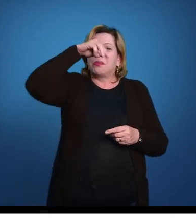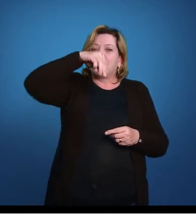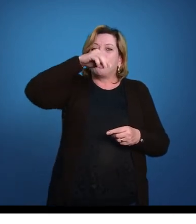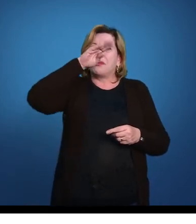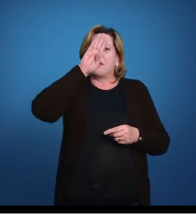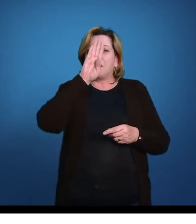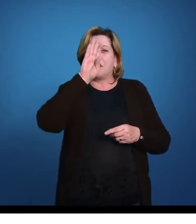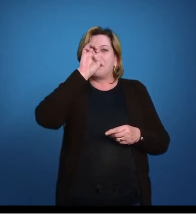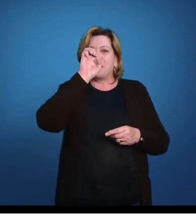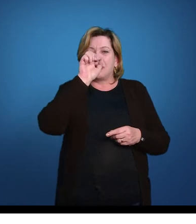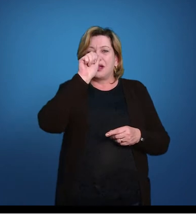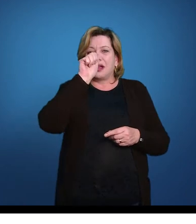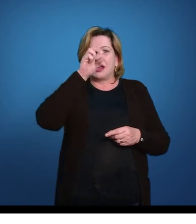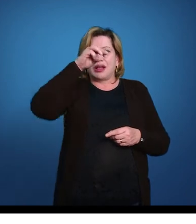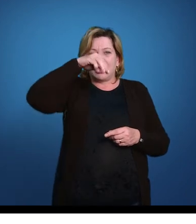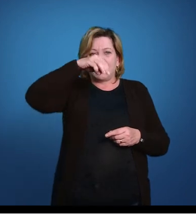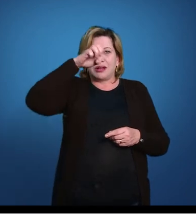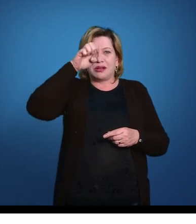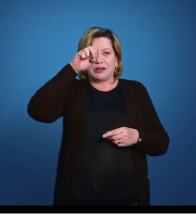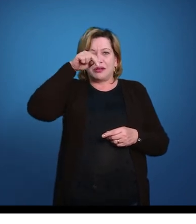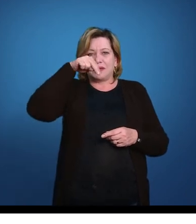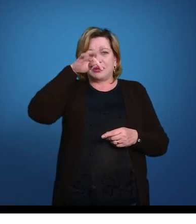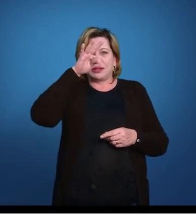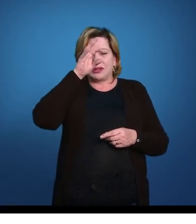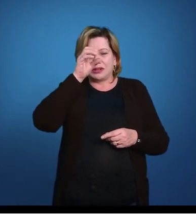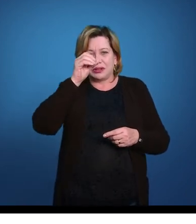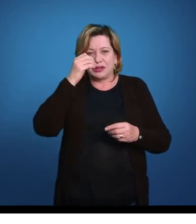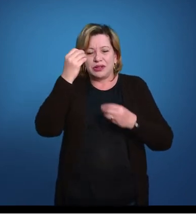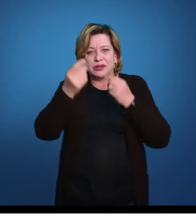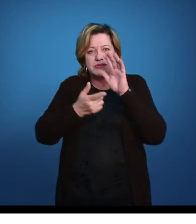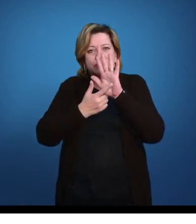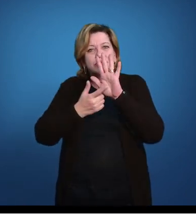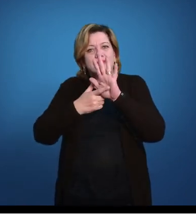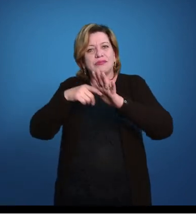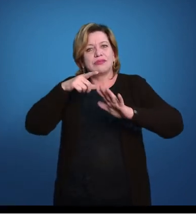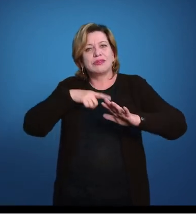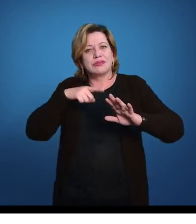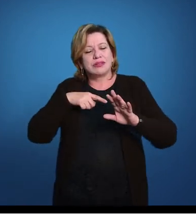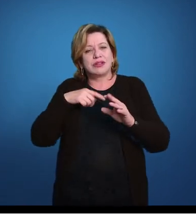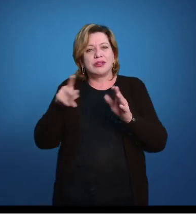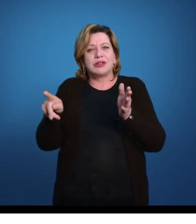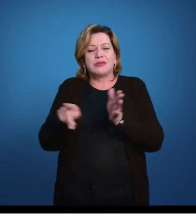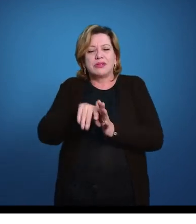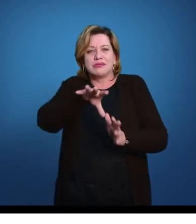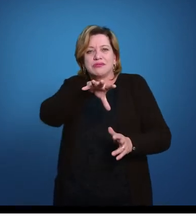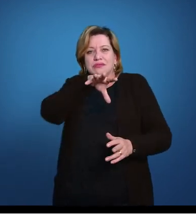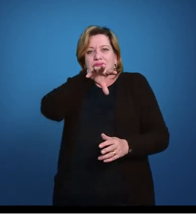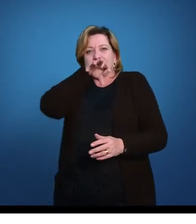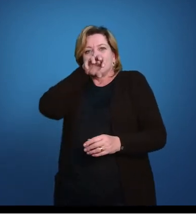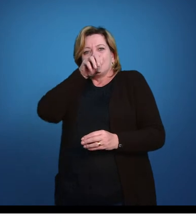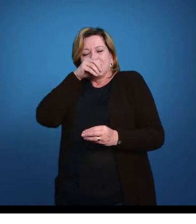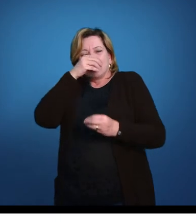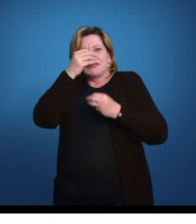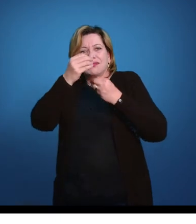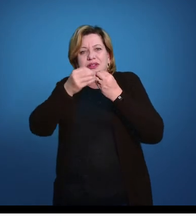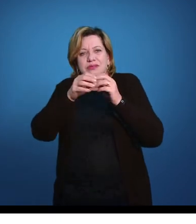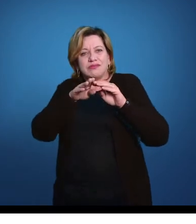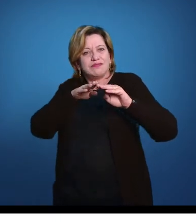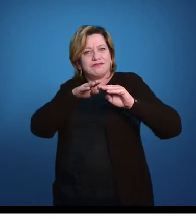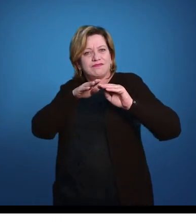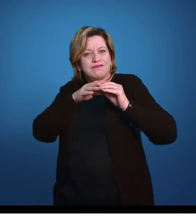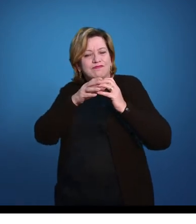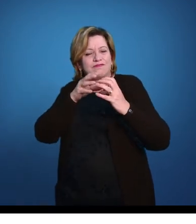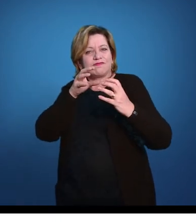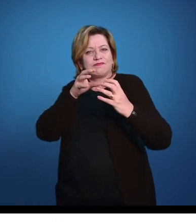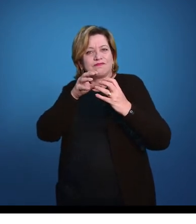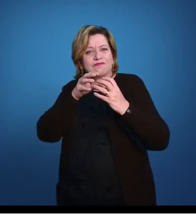vai logo, logo começar a falar que essa vai ter funções respiratórias, a gente pode falar de ventilação. Então essa movimentaçãozinha